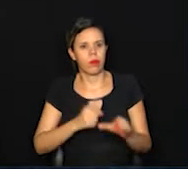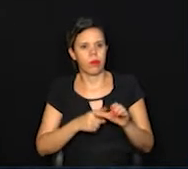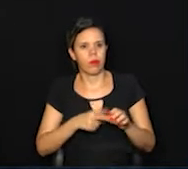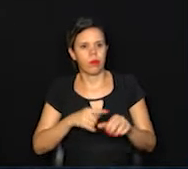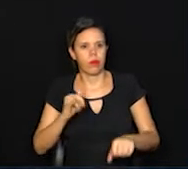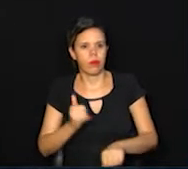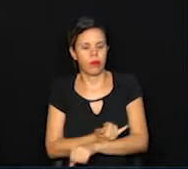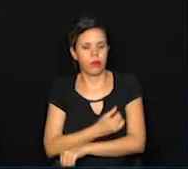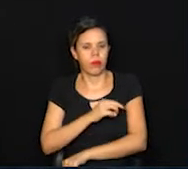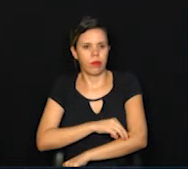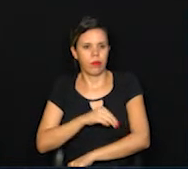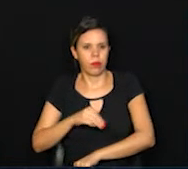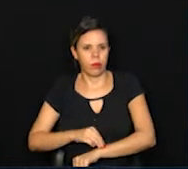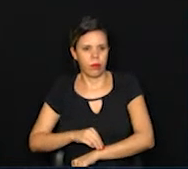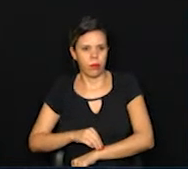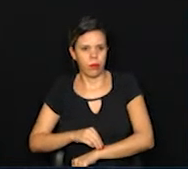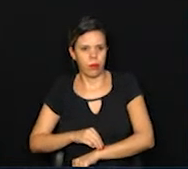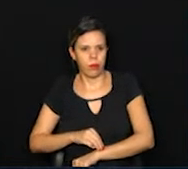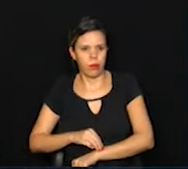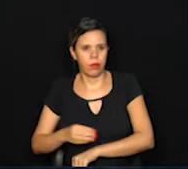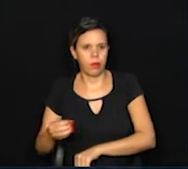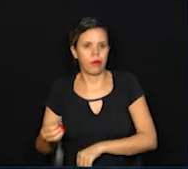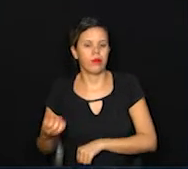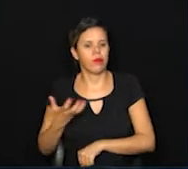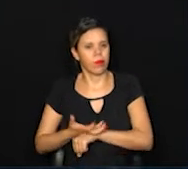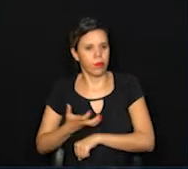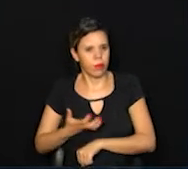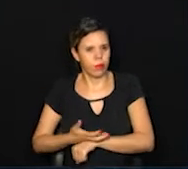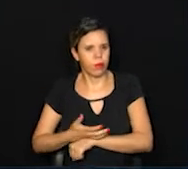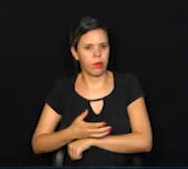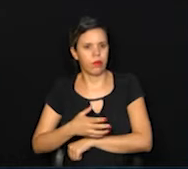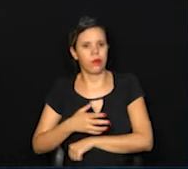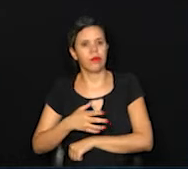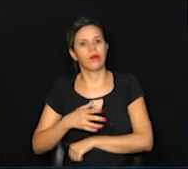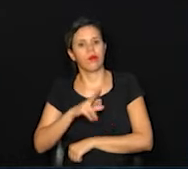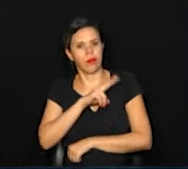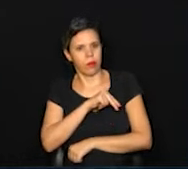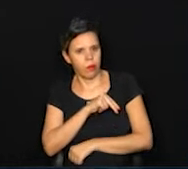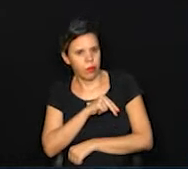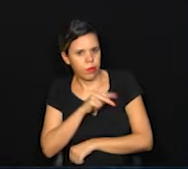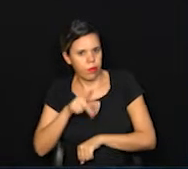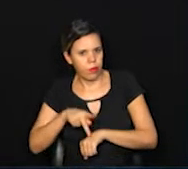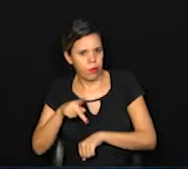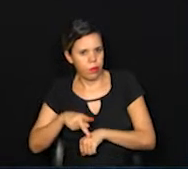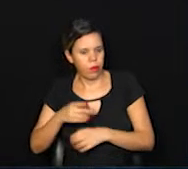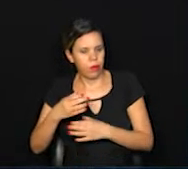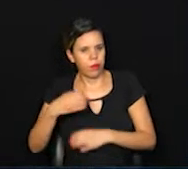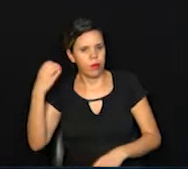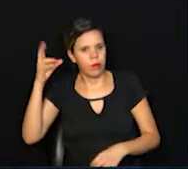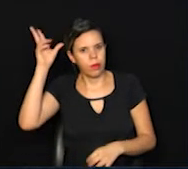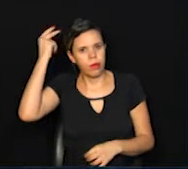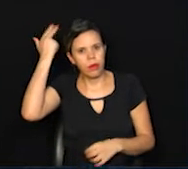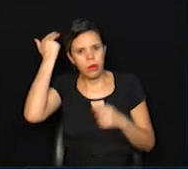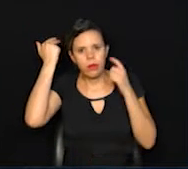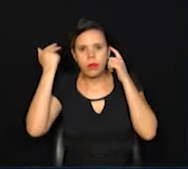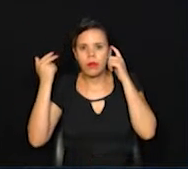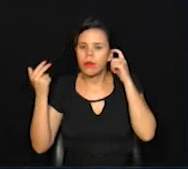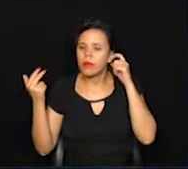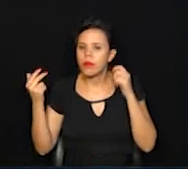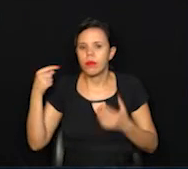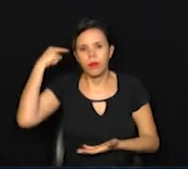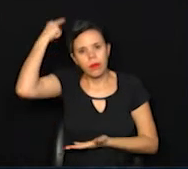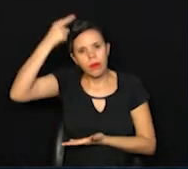Cosmópolis, Jaguariguna, Montemor, Nova Odessa, Arthur Nogueira, Pedreira, Engenheiro Coelho,